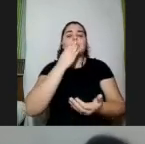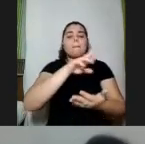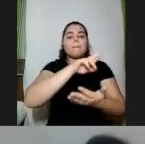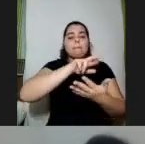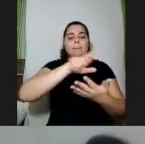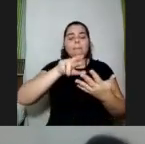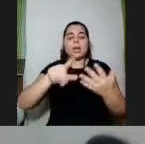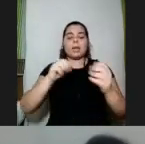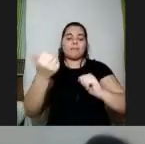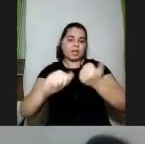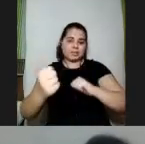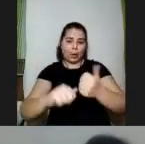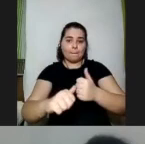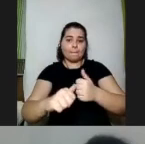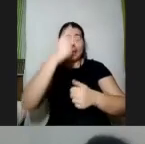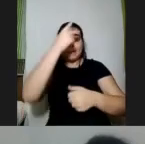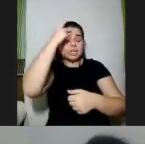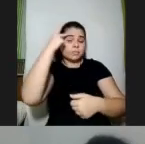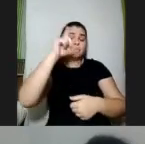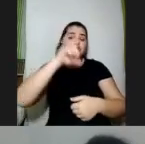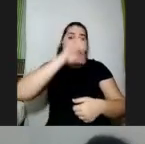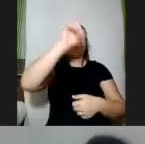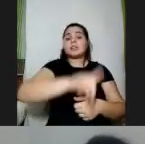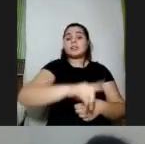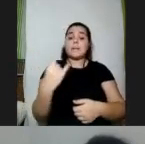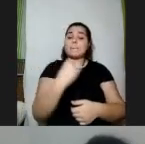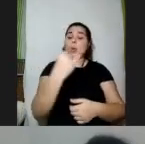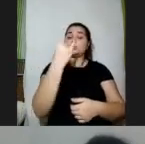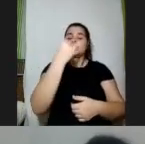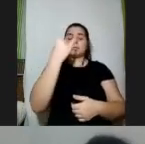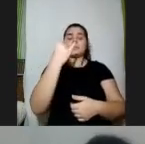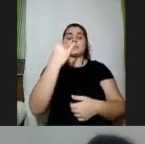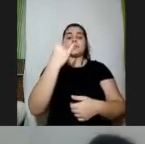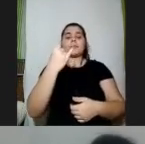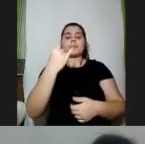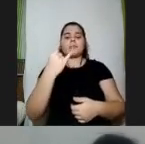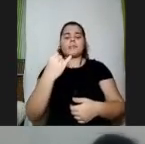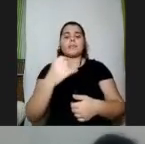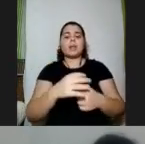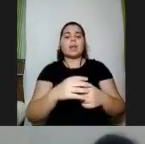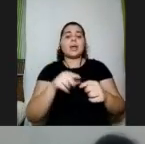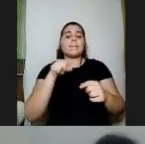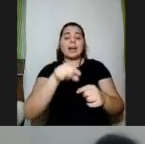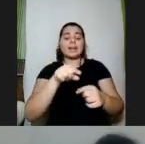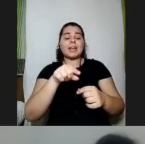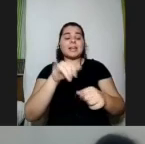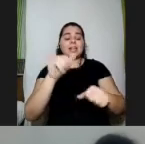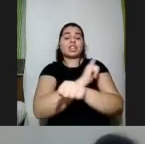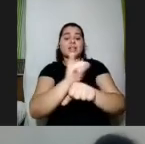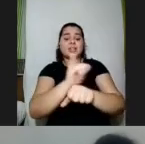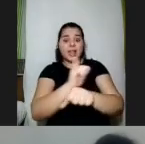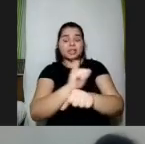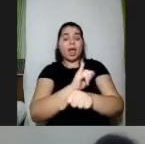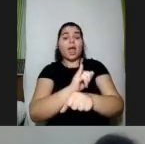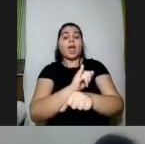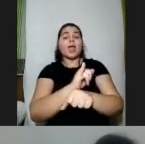e aí para as pessoas com deficiência é muito importante essa definição de uma rubrica que seja uma rubrica adequada a ela para que? para que seja algo que